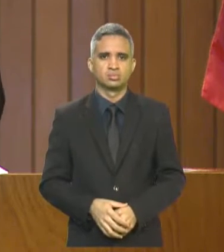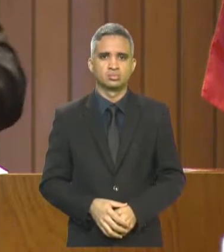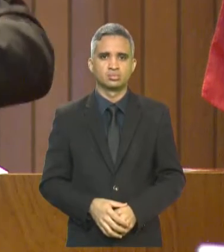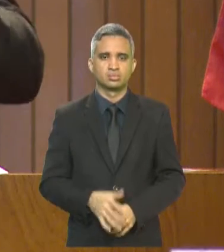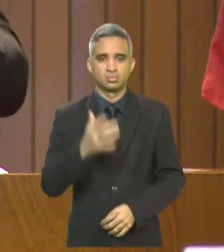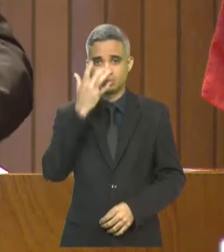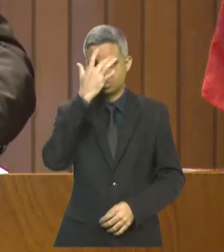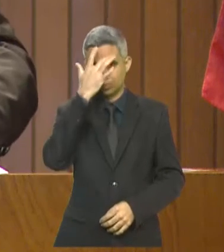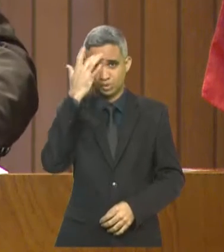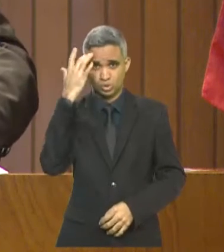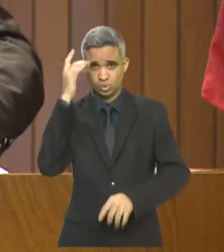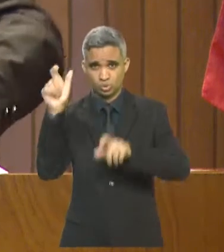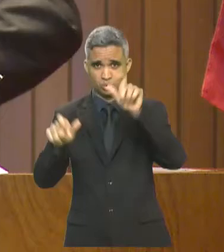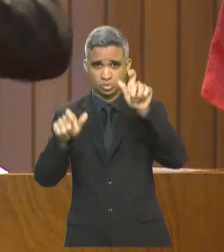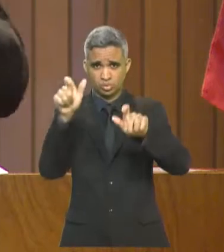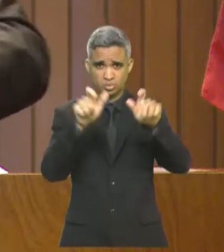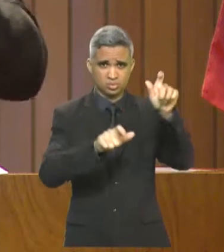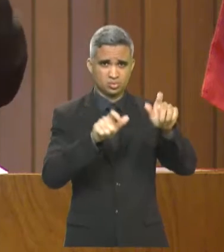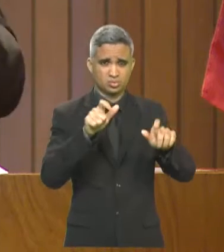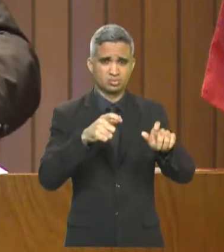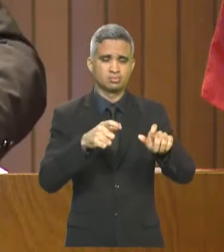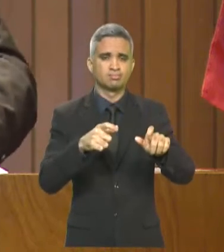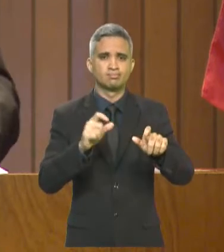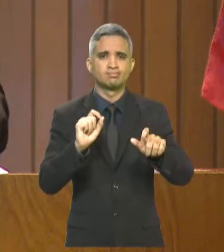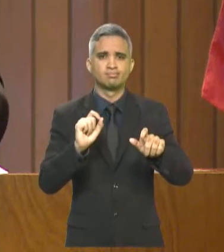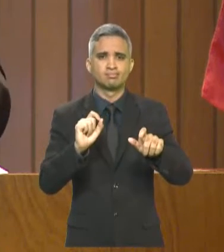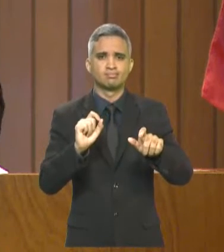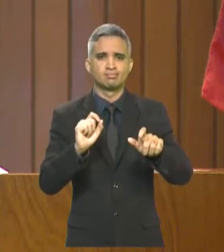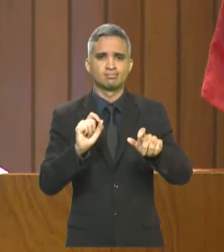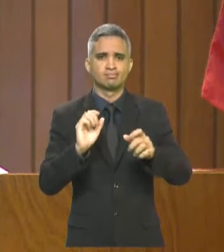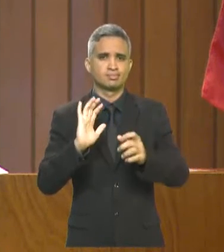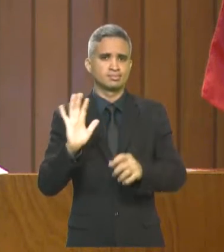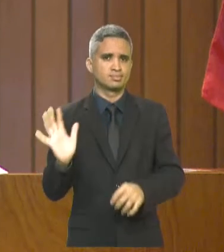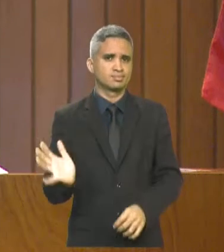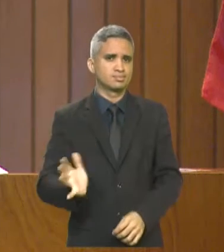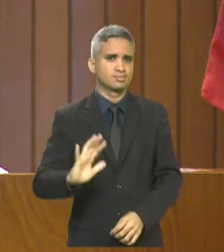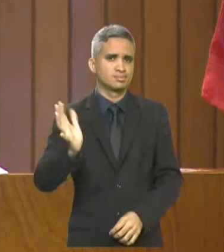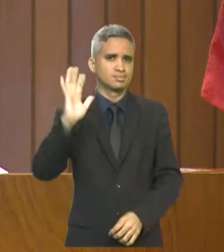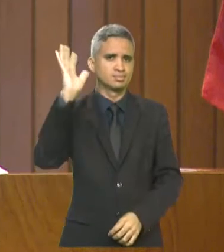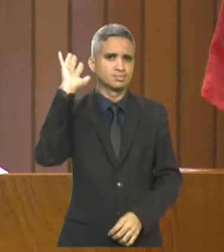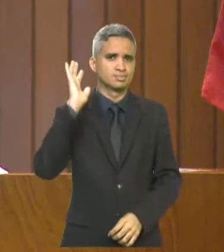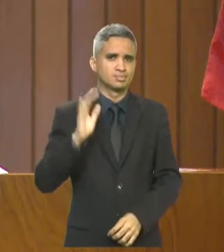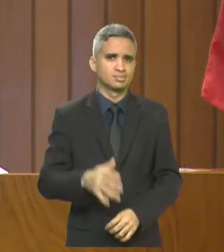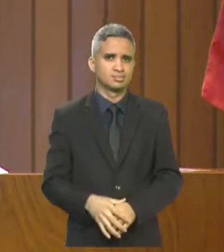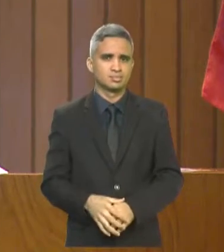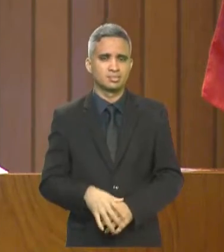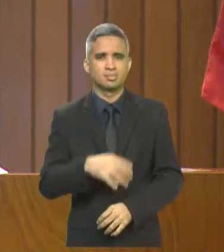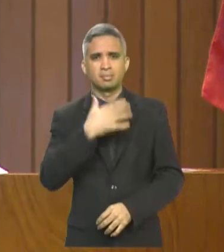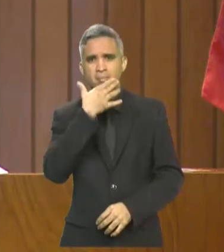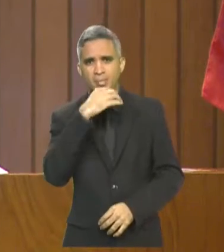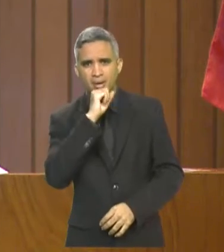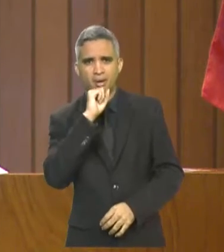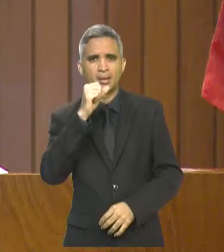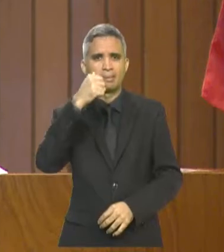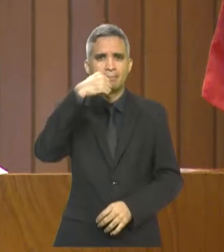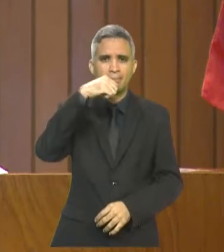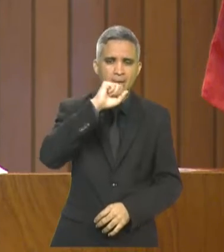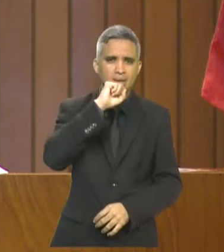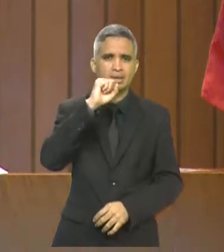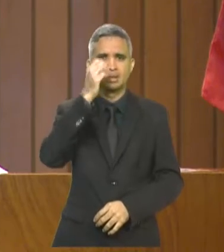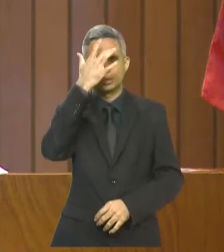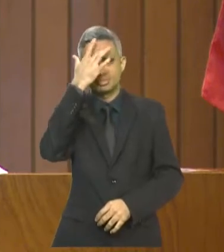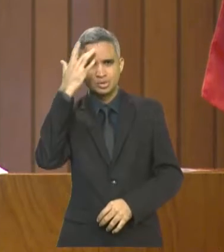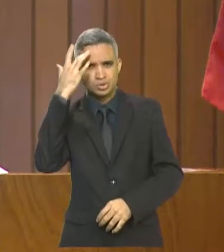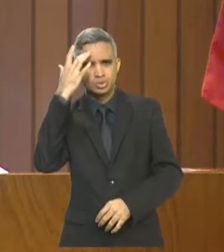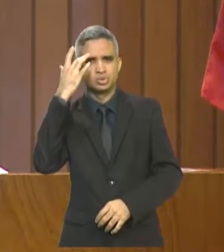cidadão quando vai abastecer com a alta do preço dos combustíveis, mas todo e qualquer cidadão, pai de família, que com o